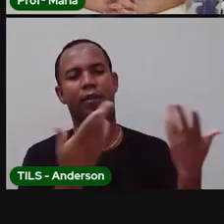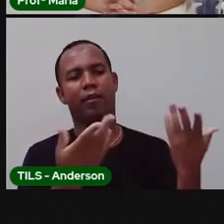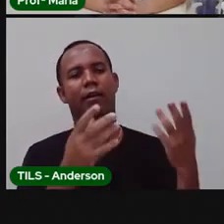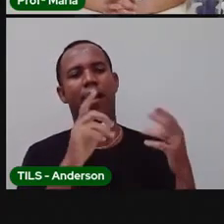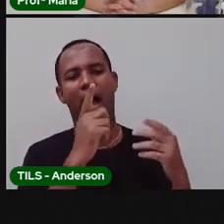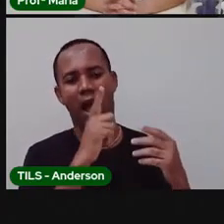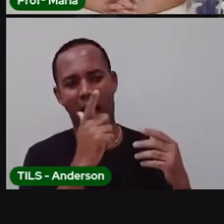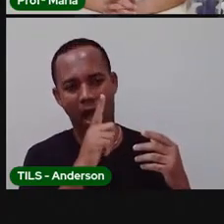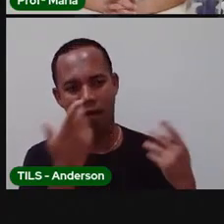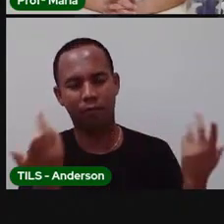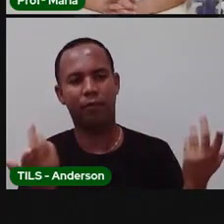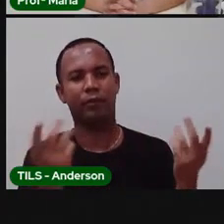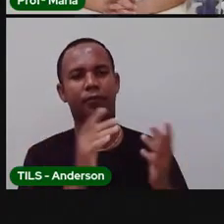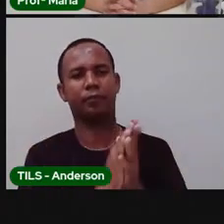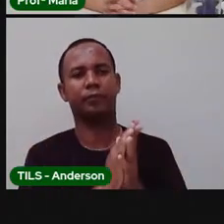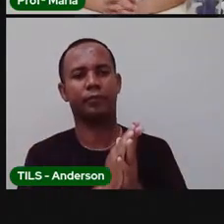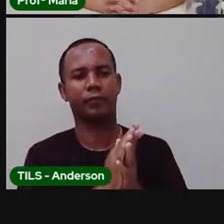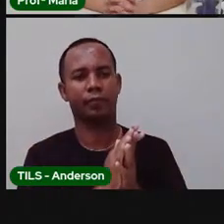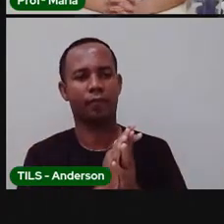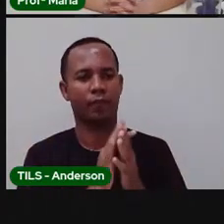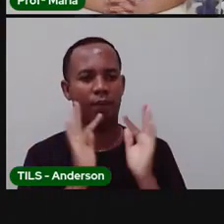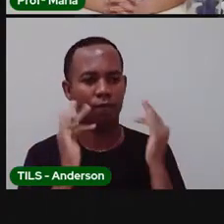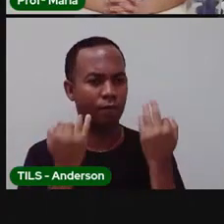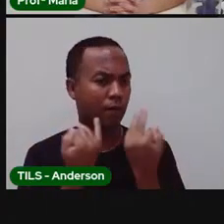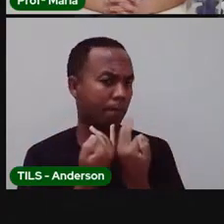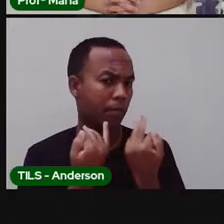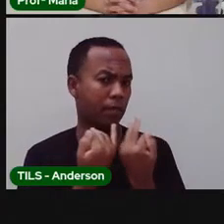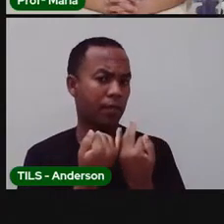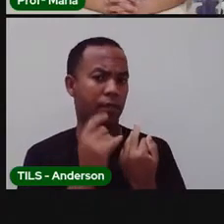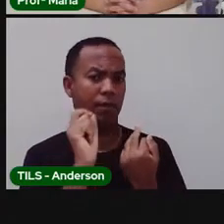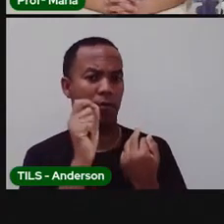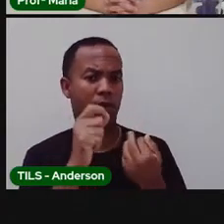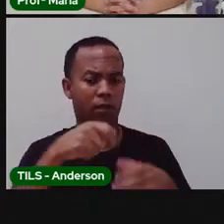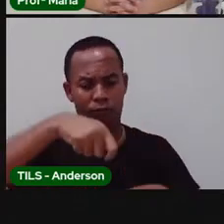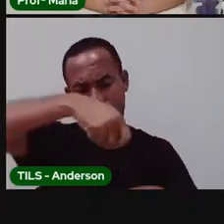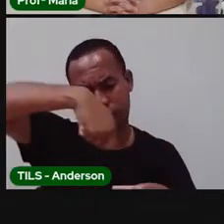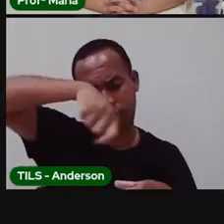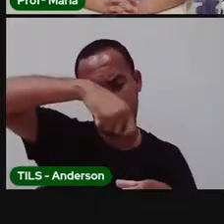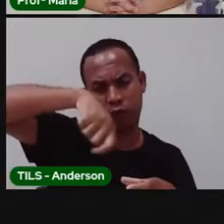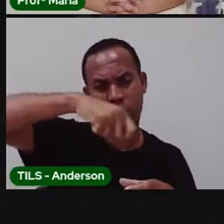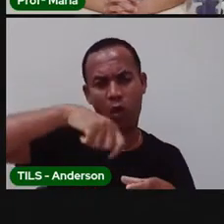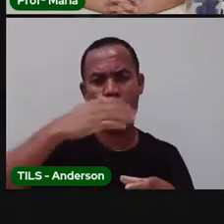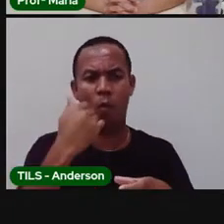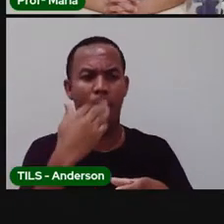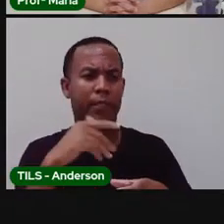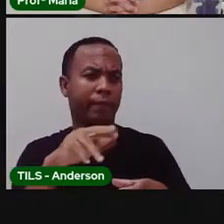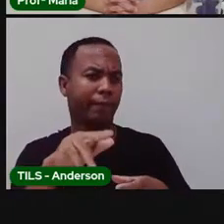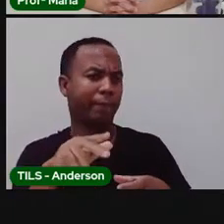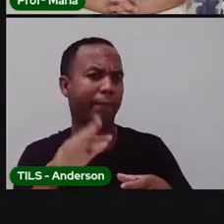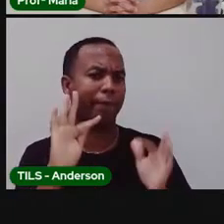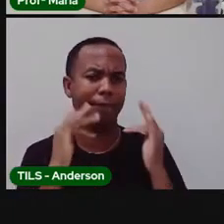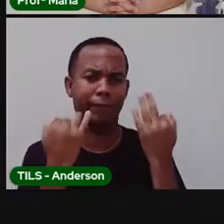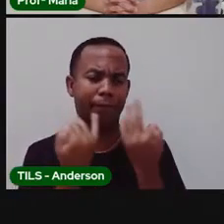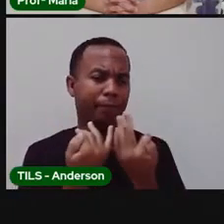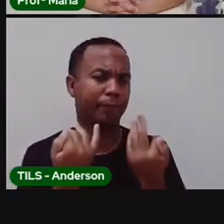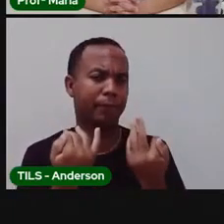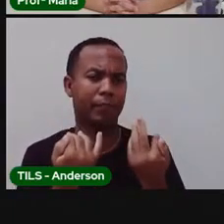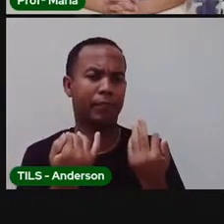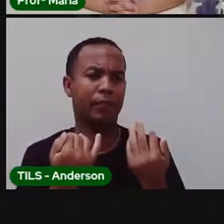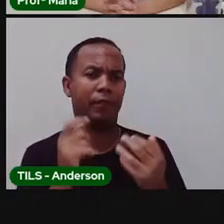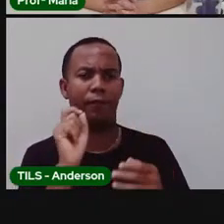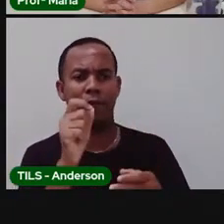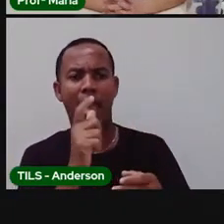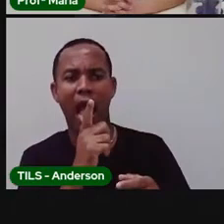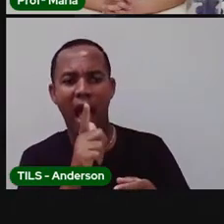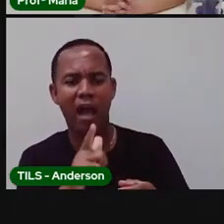Água. Minha mãe, o responsável, meu pai vai fazer o almoço, ou minha irmã, meu irmão, não sei. Água. Então, a